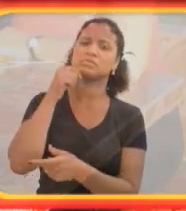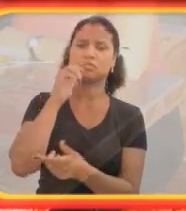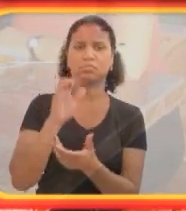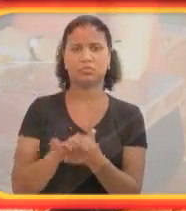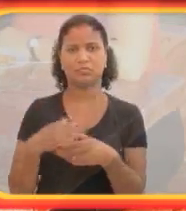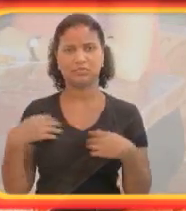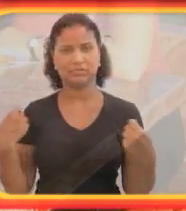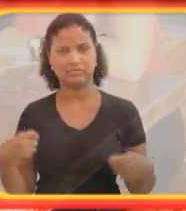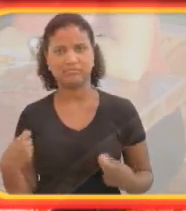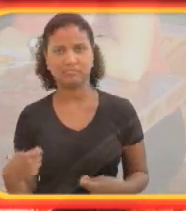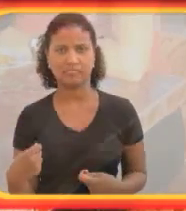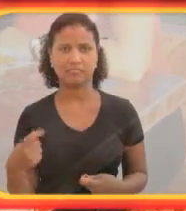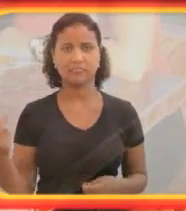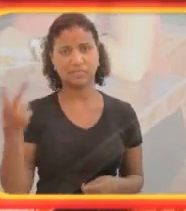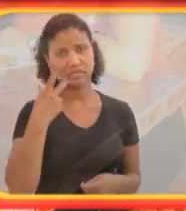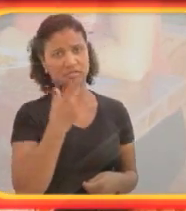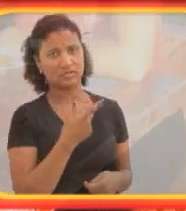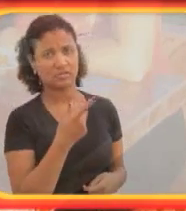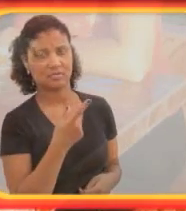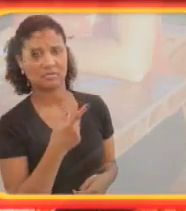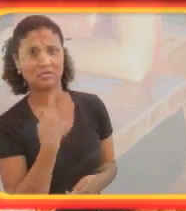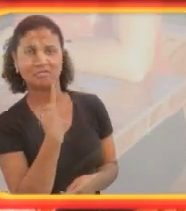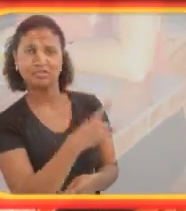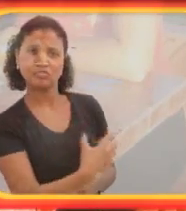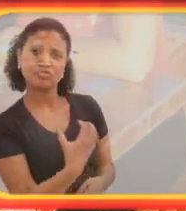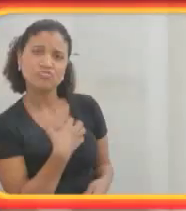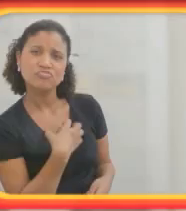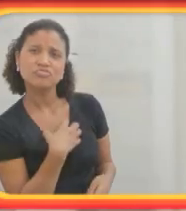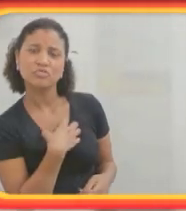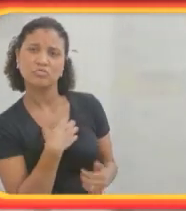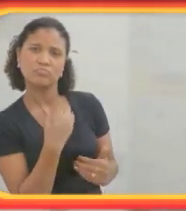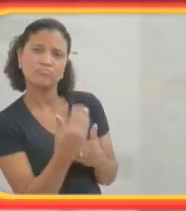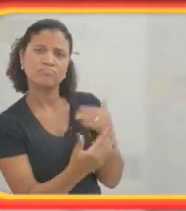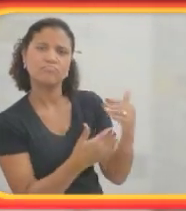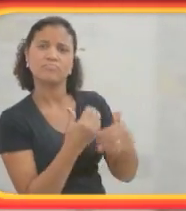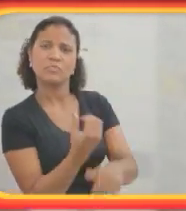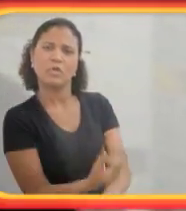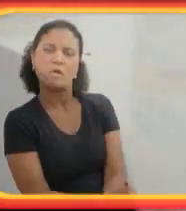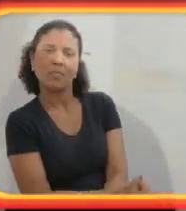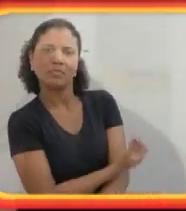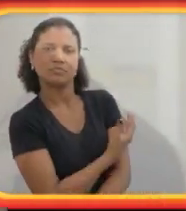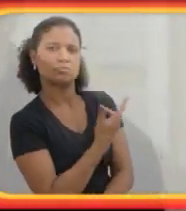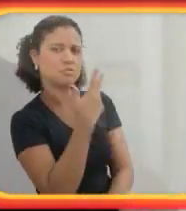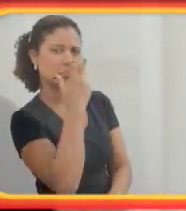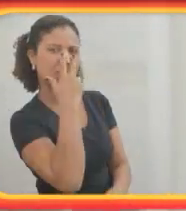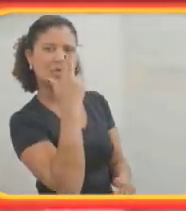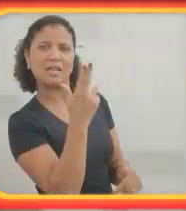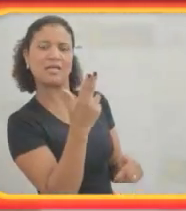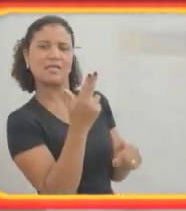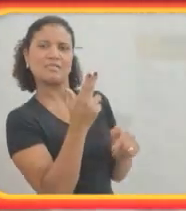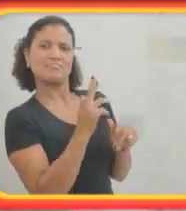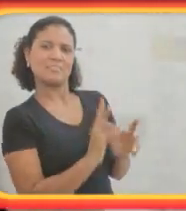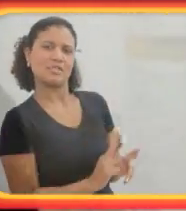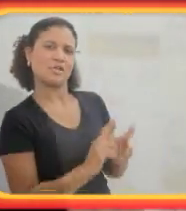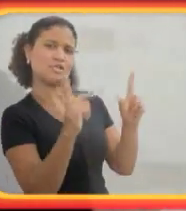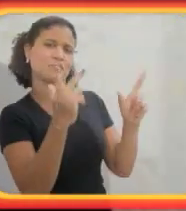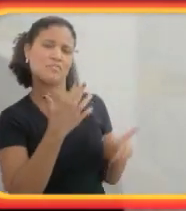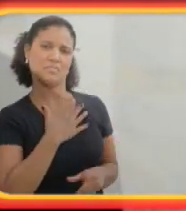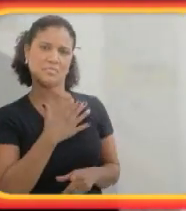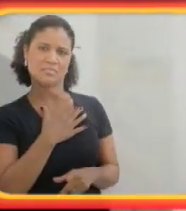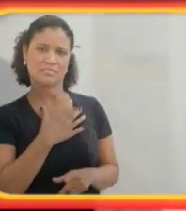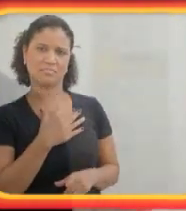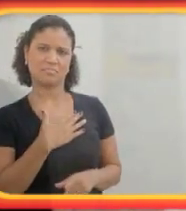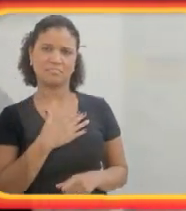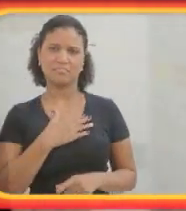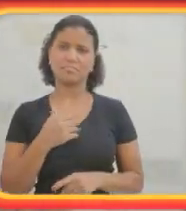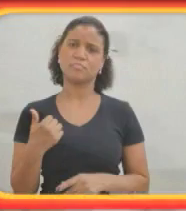Mais adiante, ela me disse, Peter, o seu jeito de processar as emoções parece completamente diferente para mim. Eu gosto muito de você. Eu